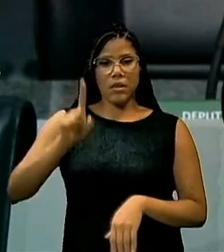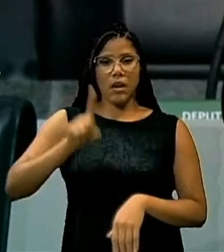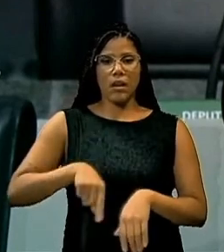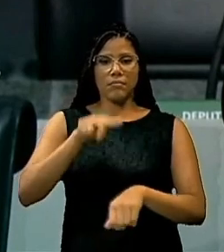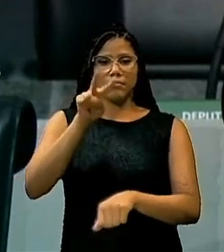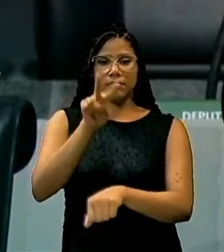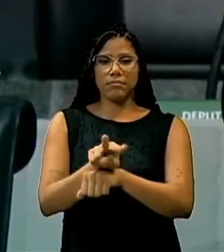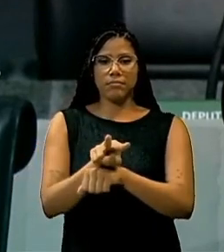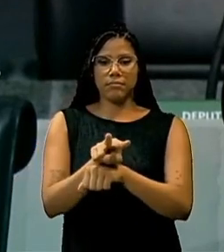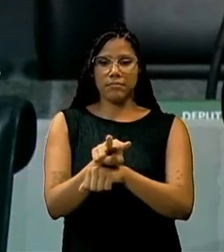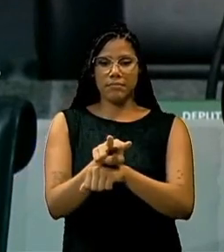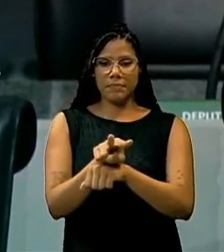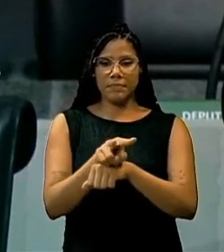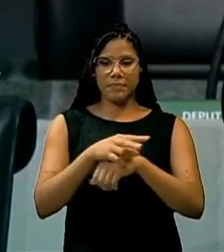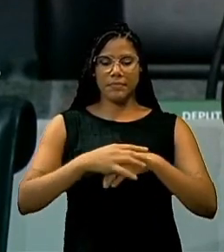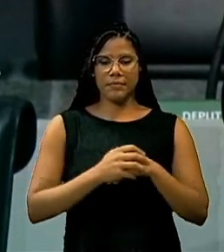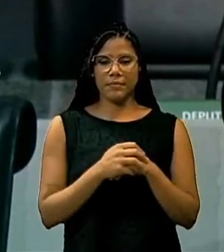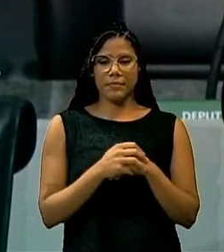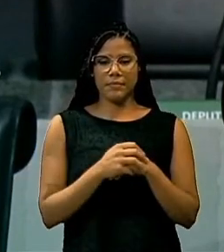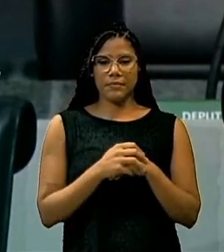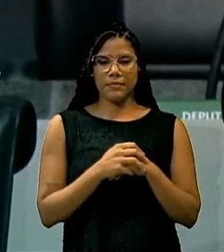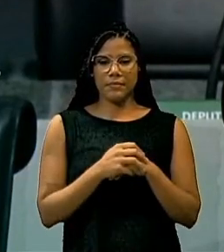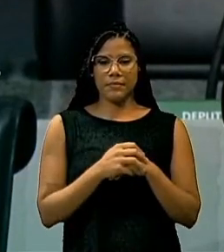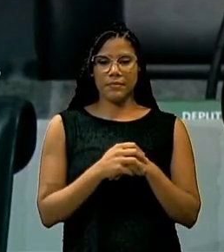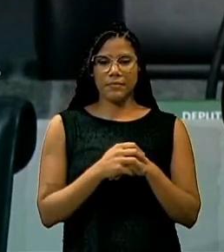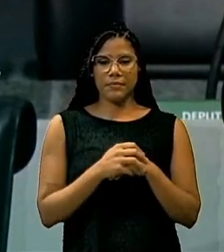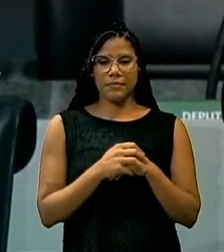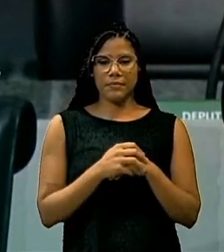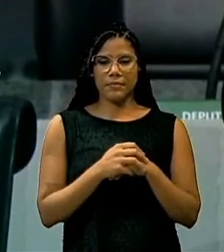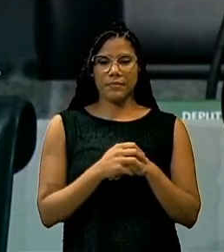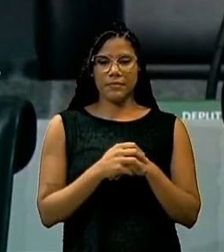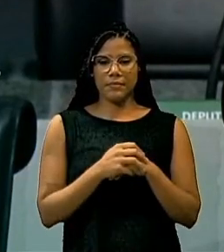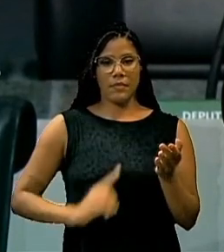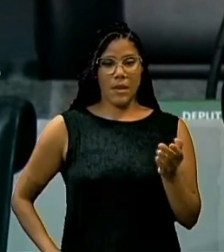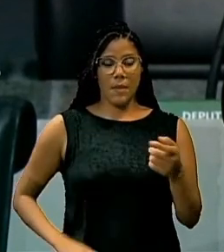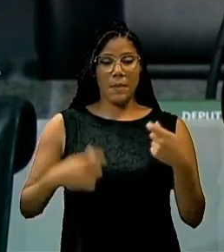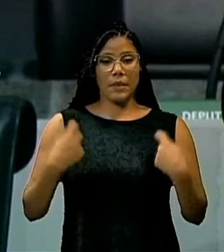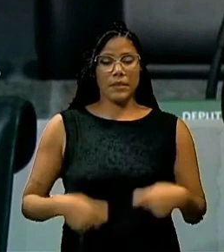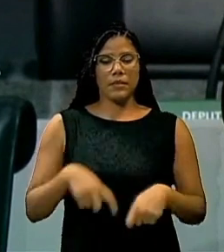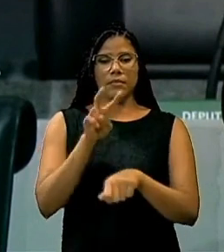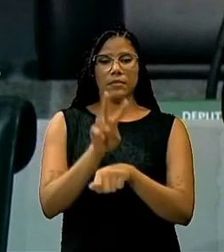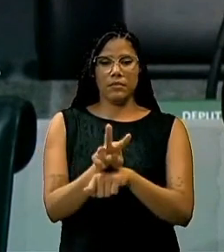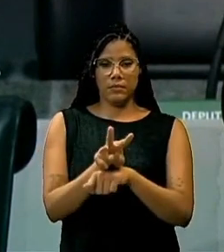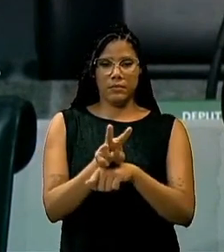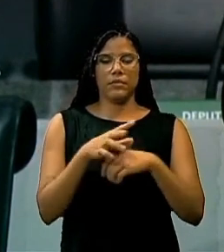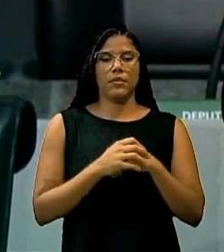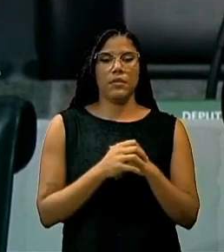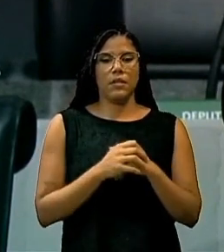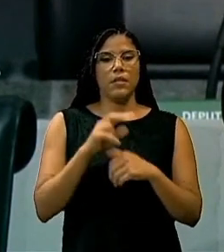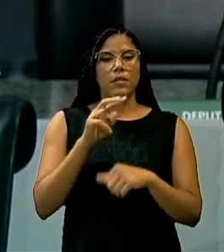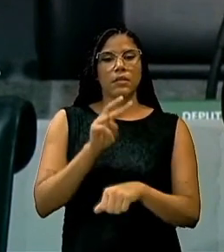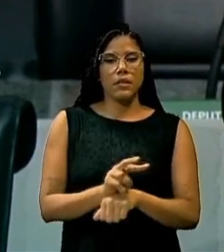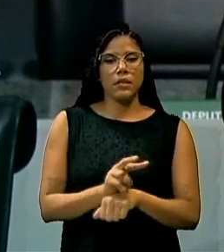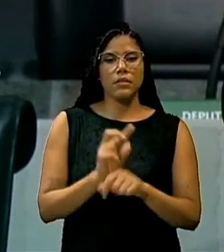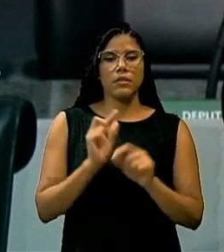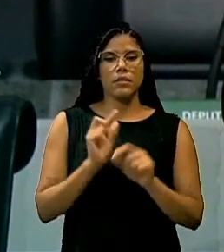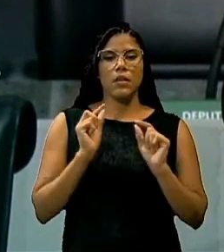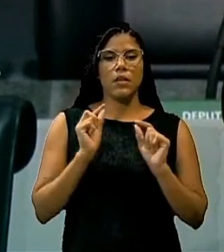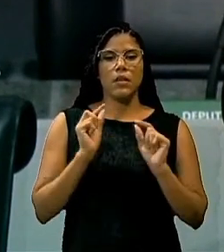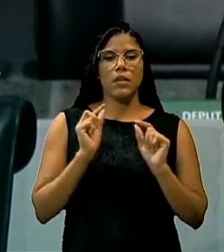Sem sombra de dúvida, eu acho que o parlamentar tem mesmo que fiscalizar. Fiscalizar os atos do poder